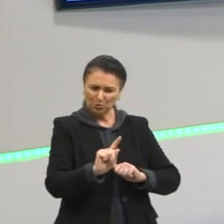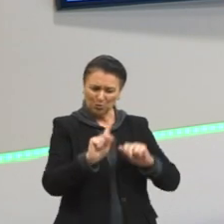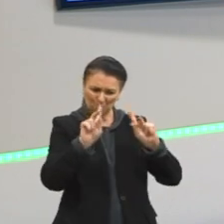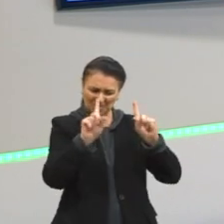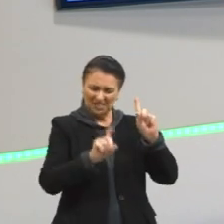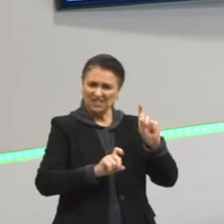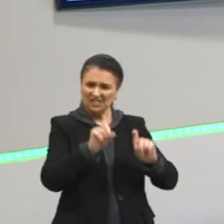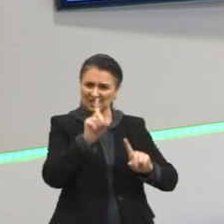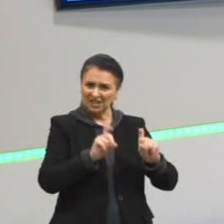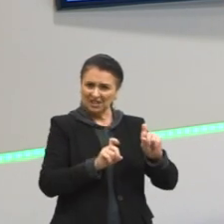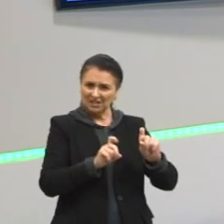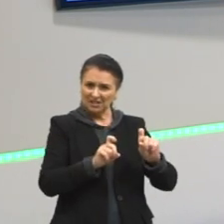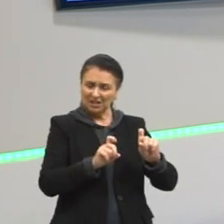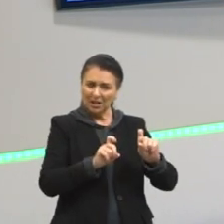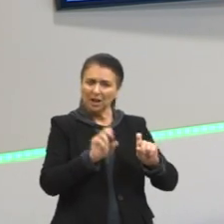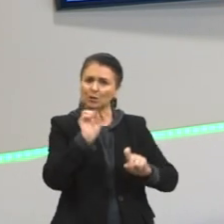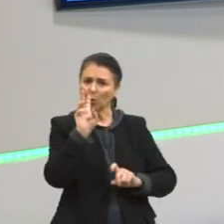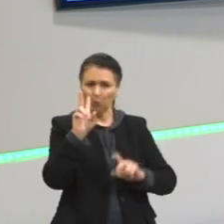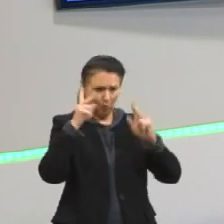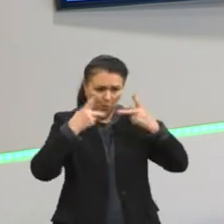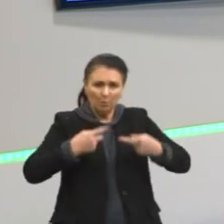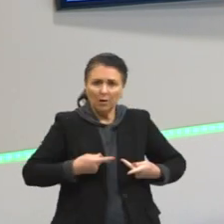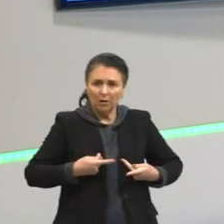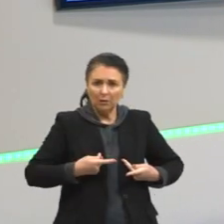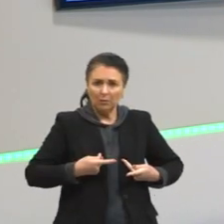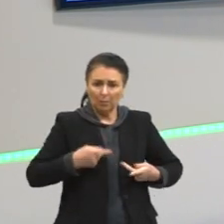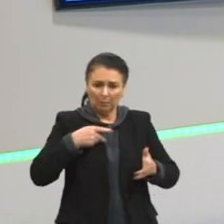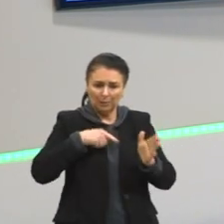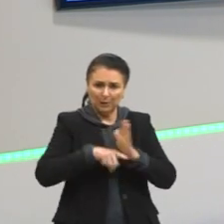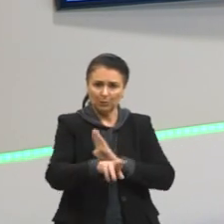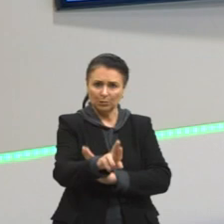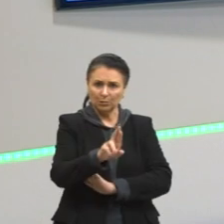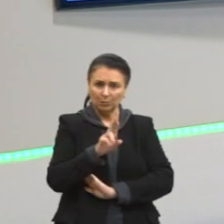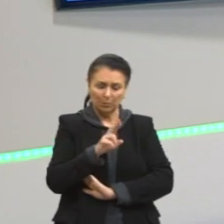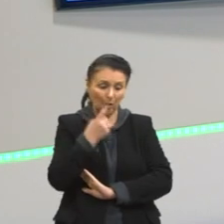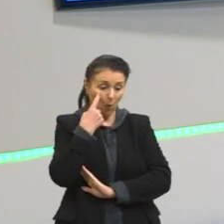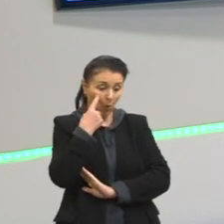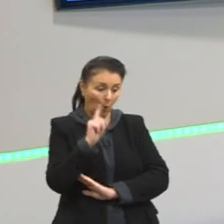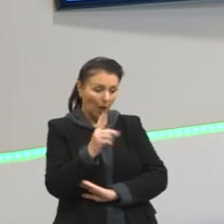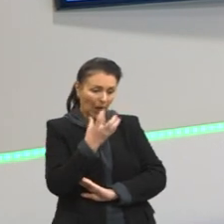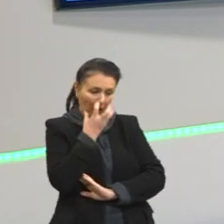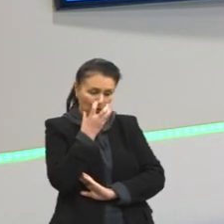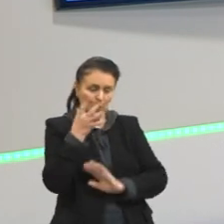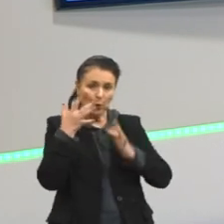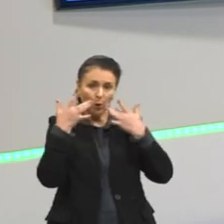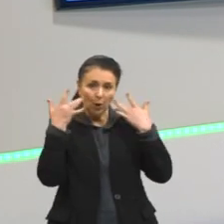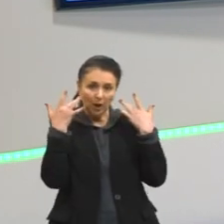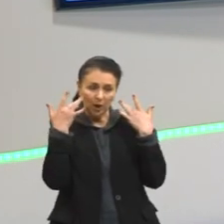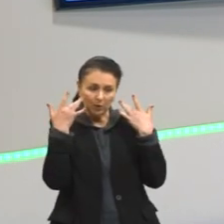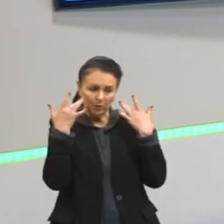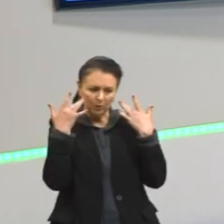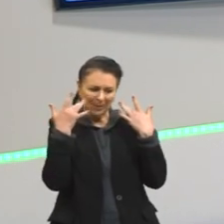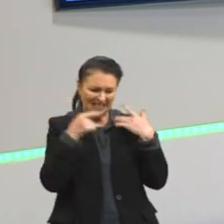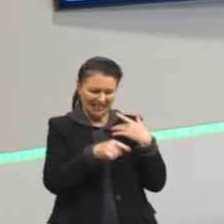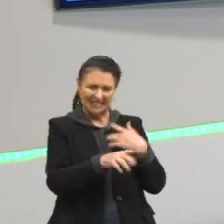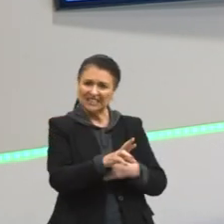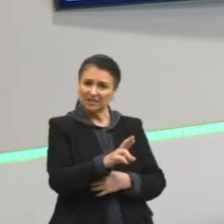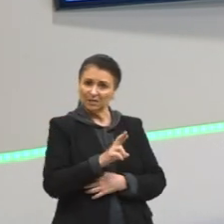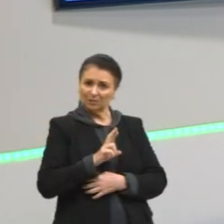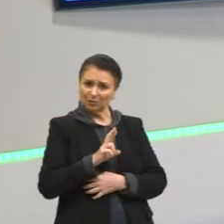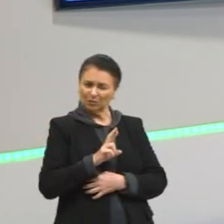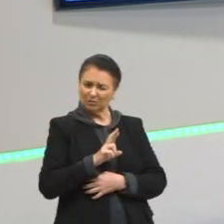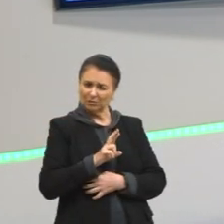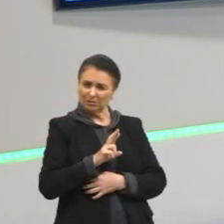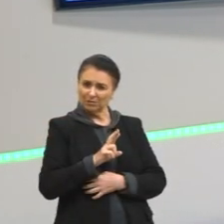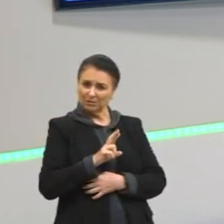dois seres humanos. Quando vocês olham para o cachorro, para o gato, e o gato ou o cachorro responde